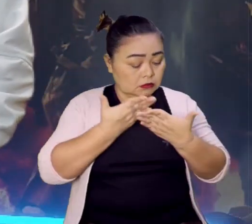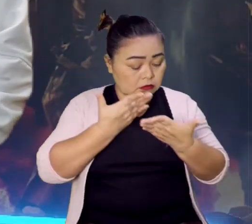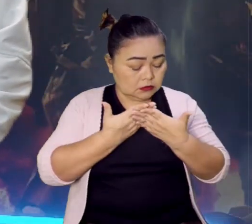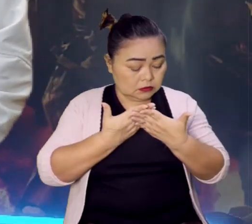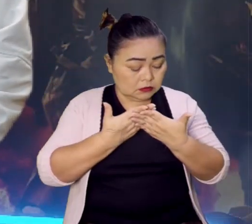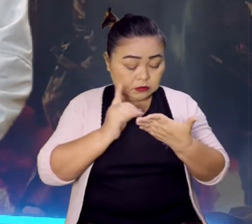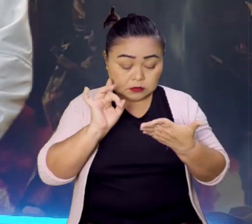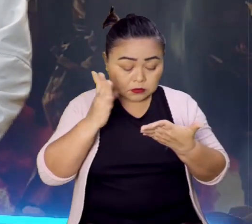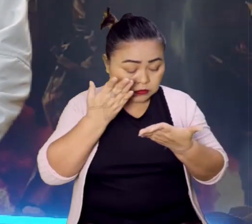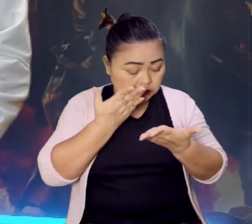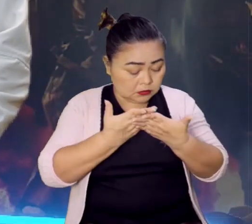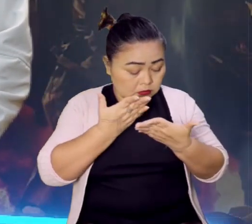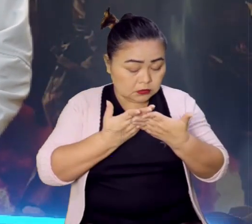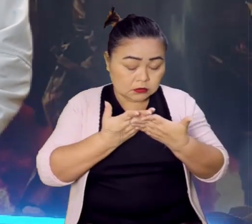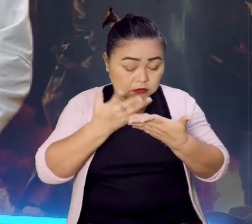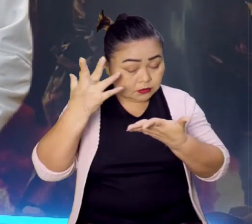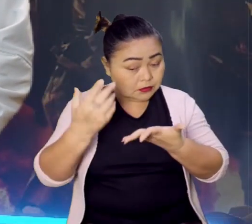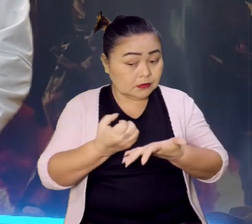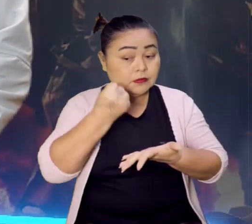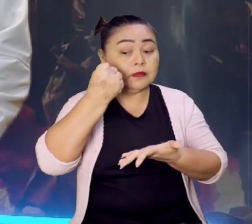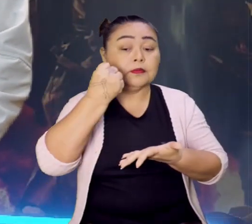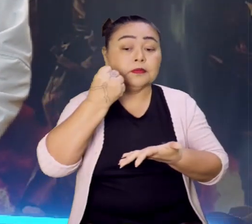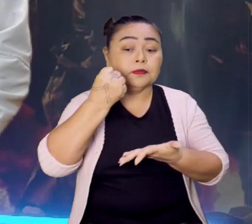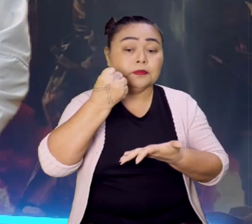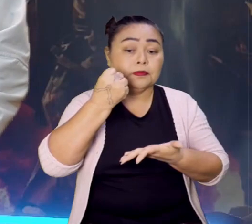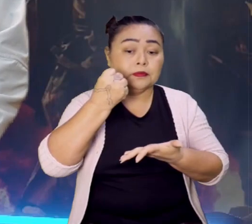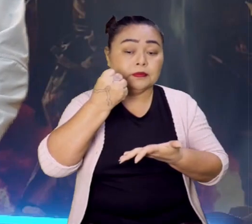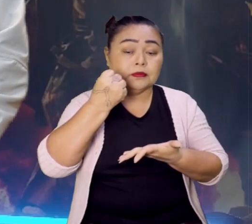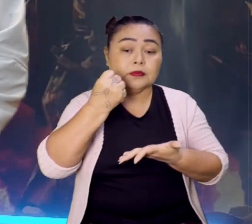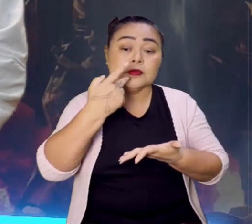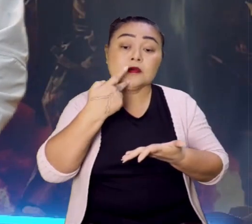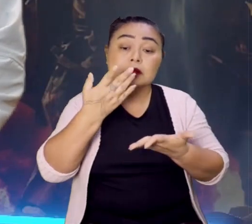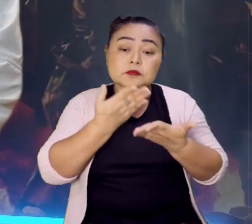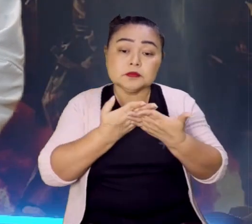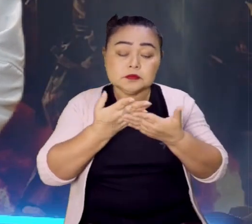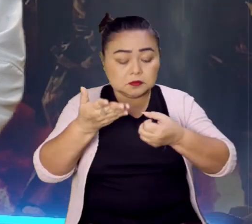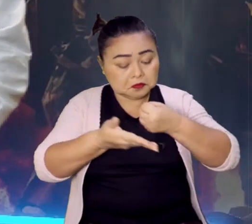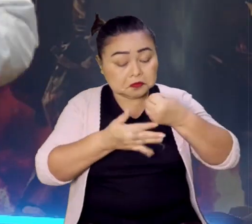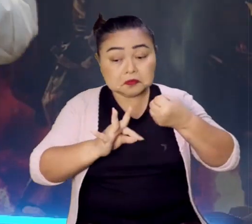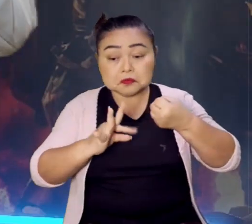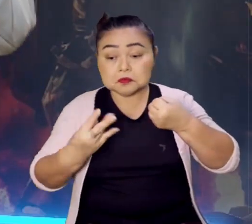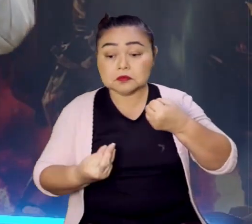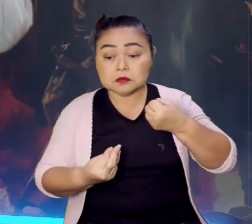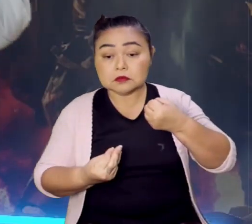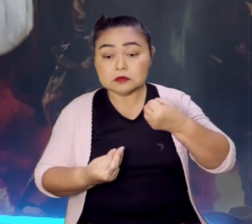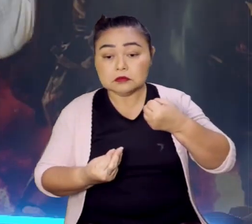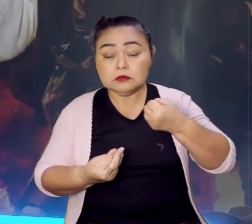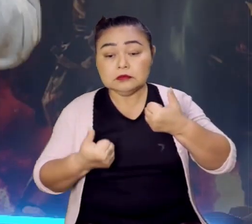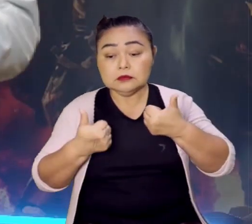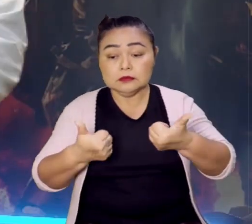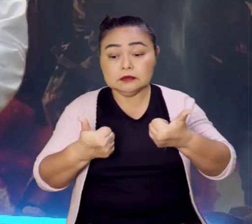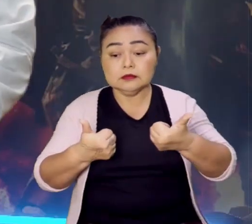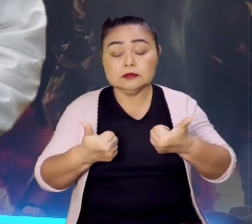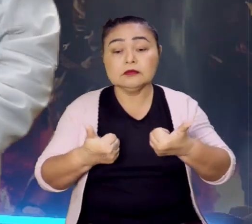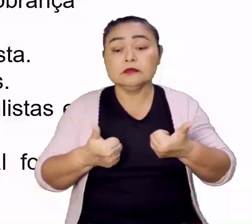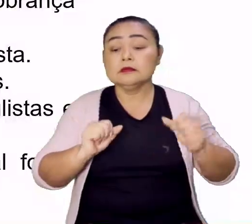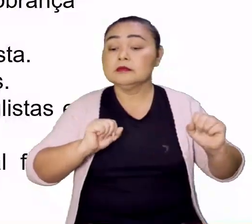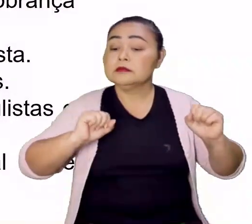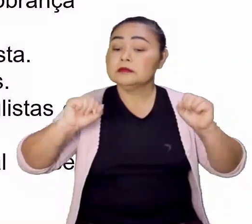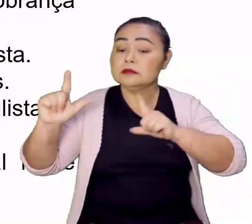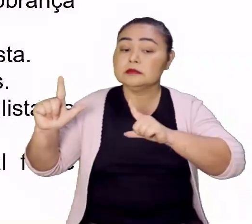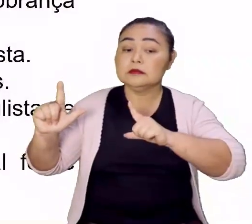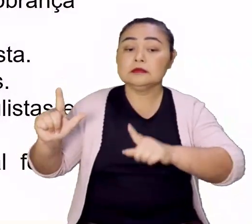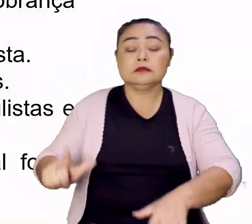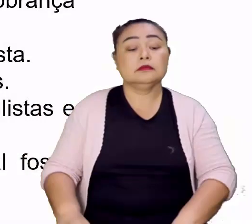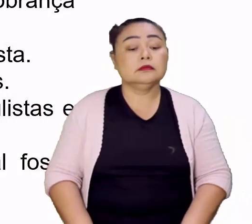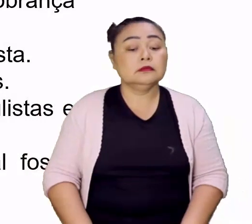estudo que vai te salvar. Já se fala que o estudo é a base de tudo. Fechou? Joga no quadro. Vamos lá, então.